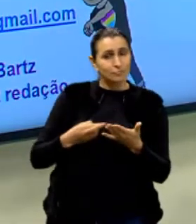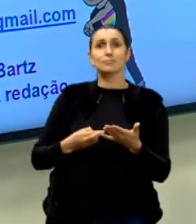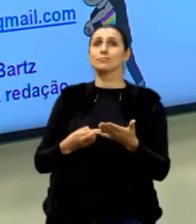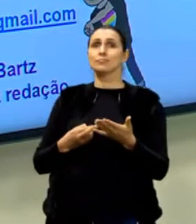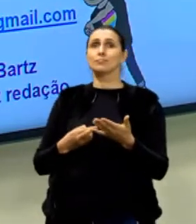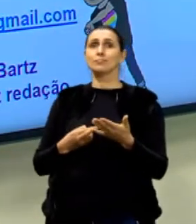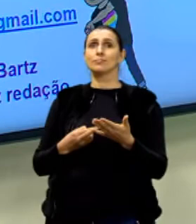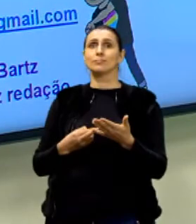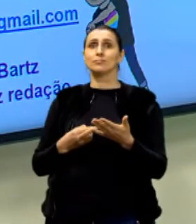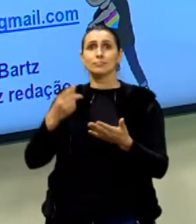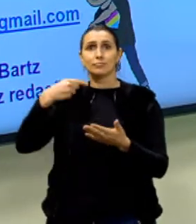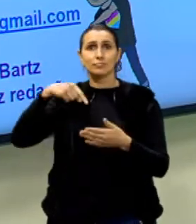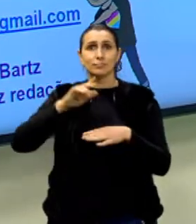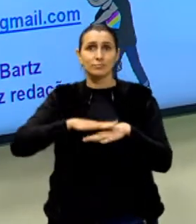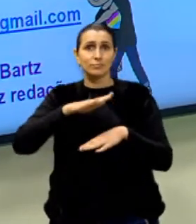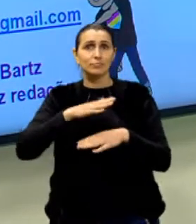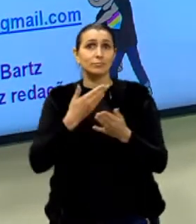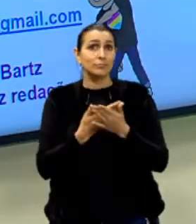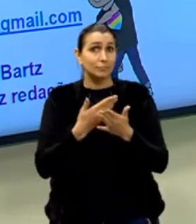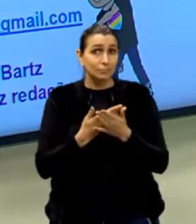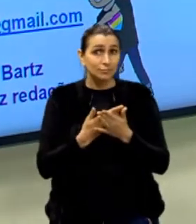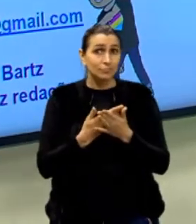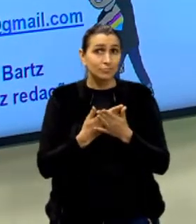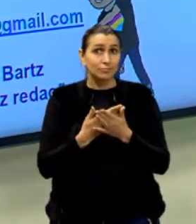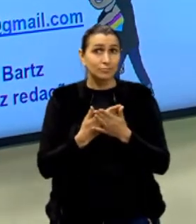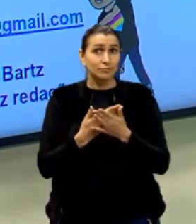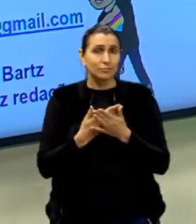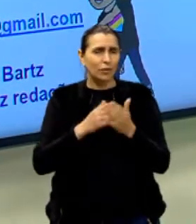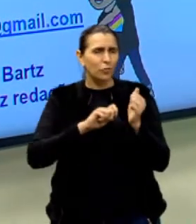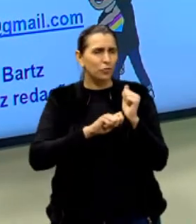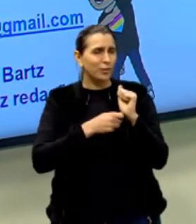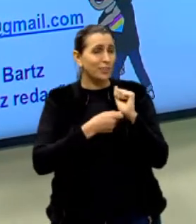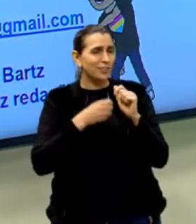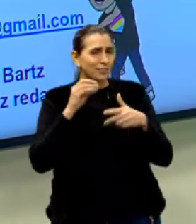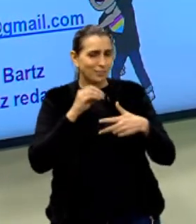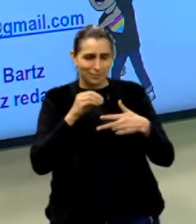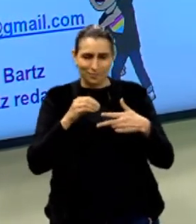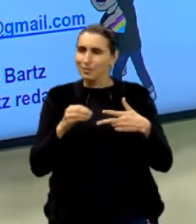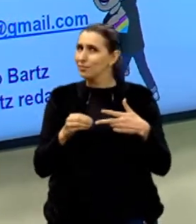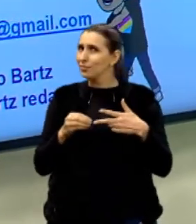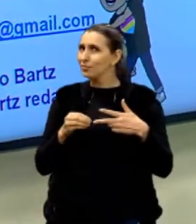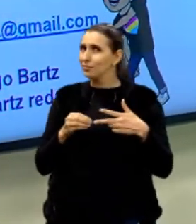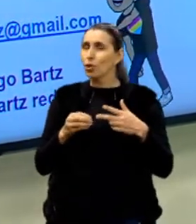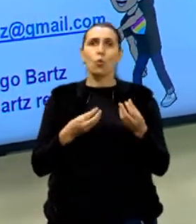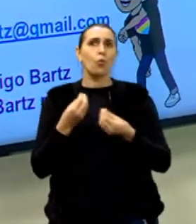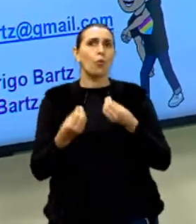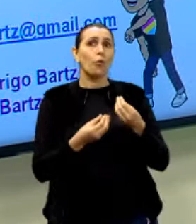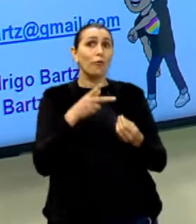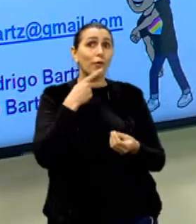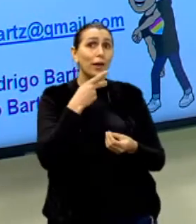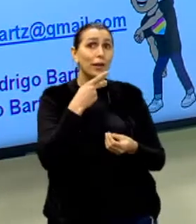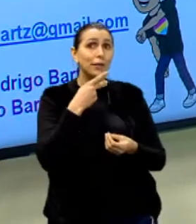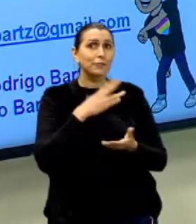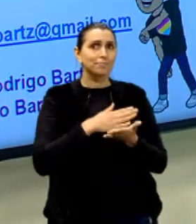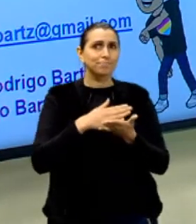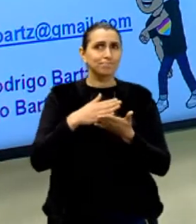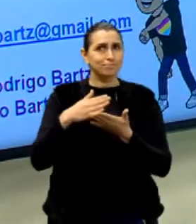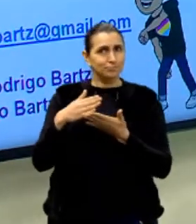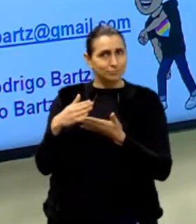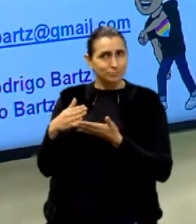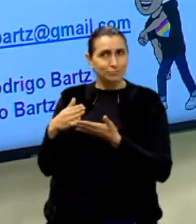E a gente vai para mais uma aula para desvendar os enigmas da redação, galera. Como eu disse para vocês no início,